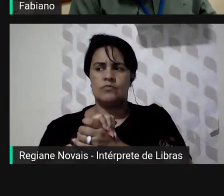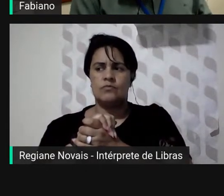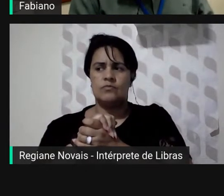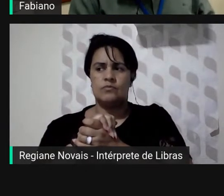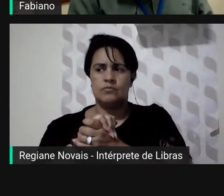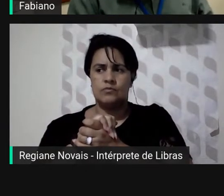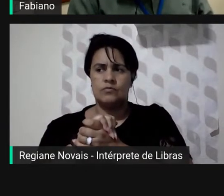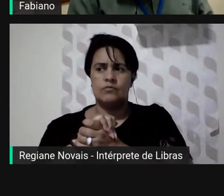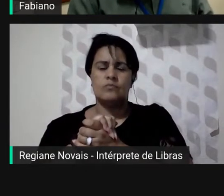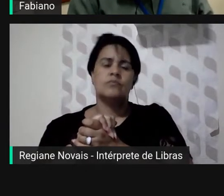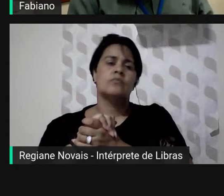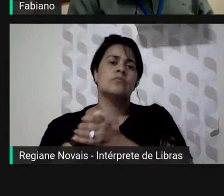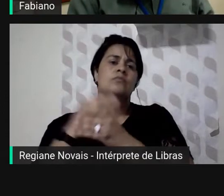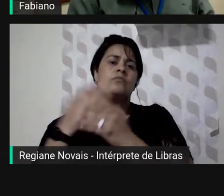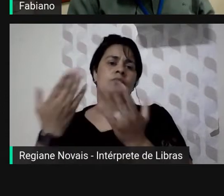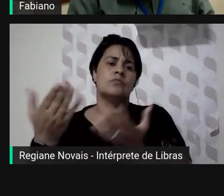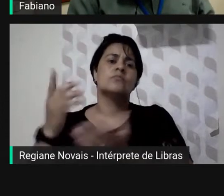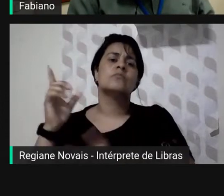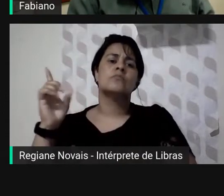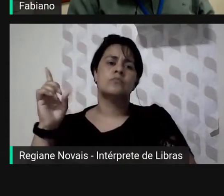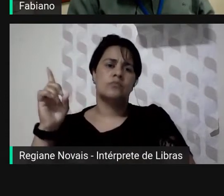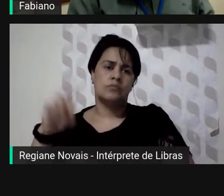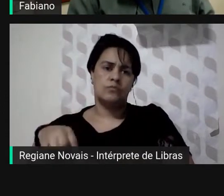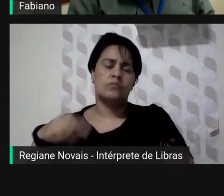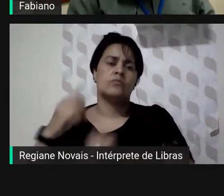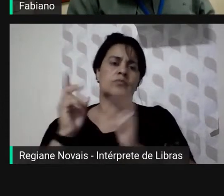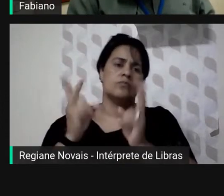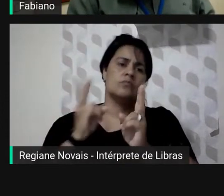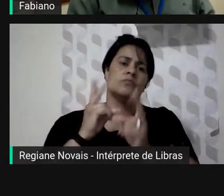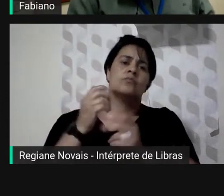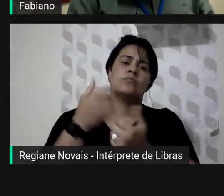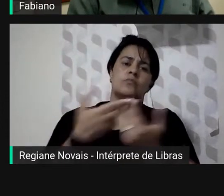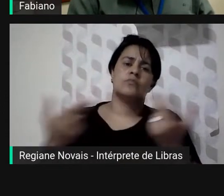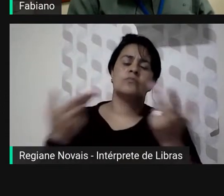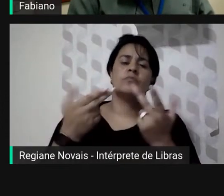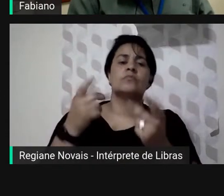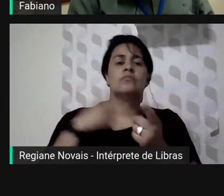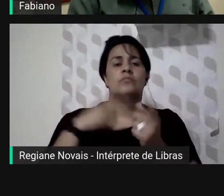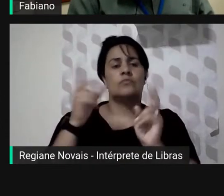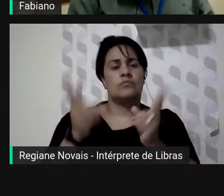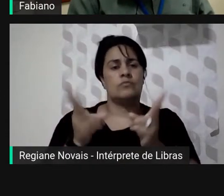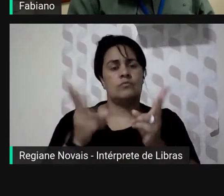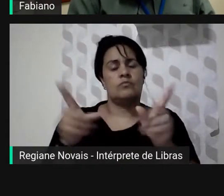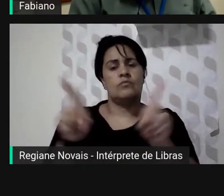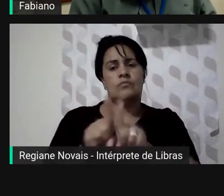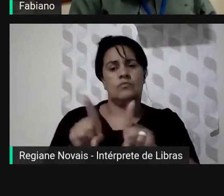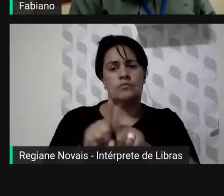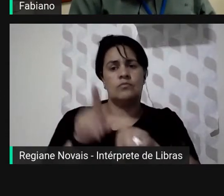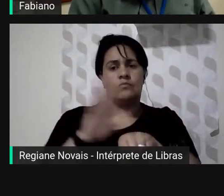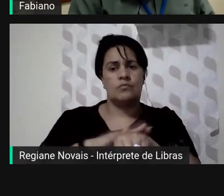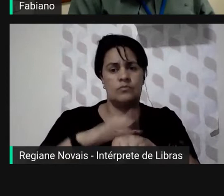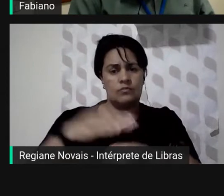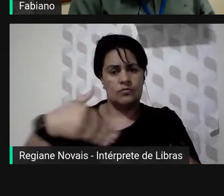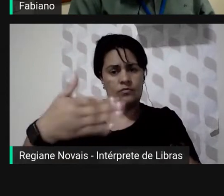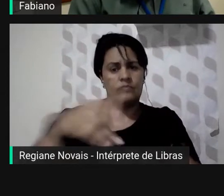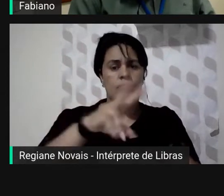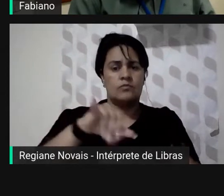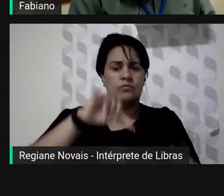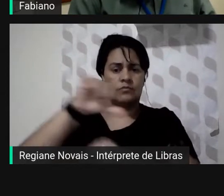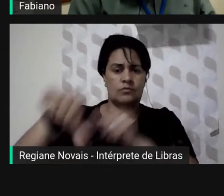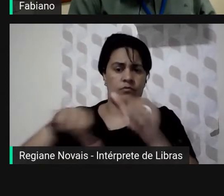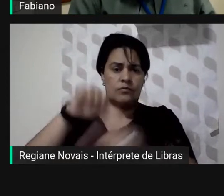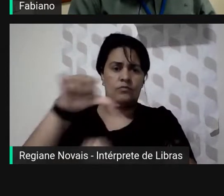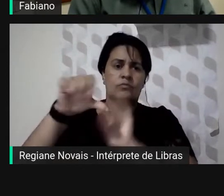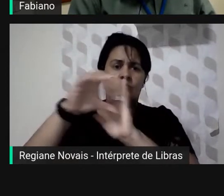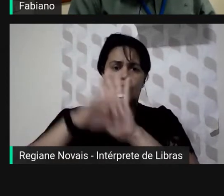desenvolvimento quanto em instalação e com certeza em pouquíssimo tempo vai haver uma mudança conceitual muito grande mas